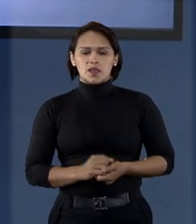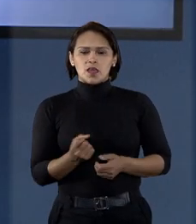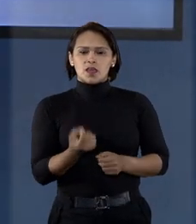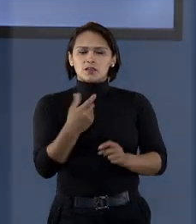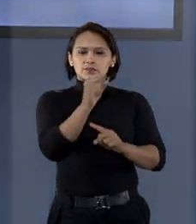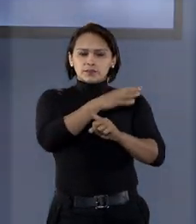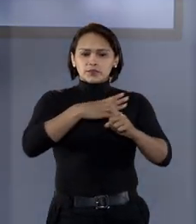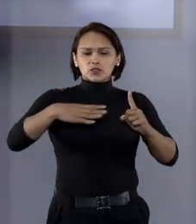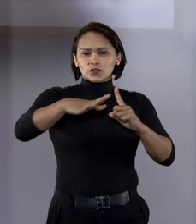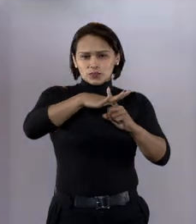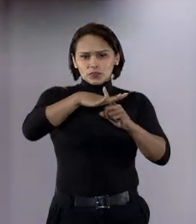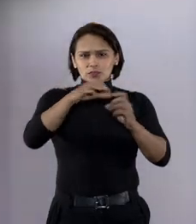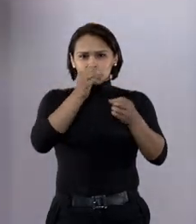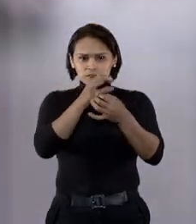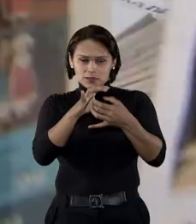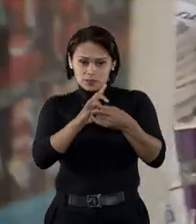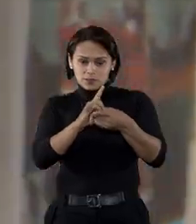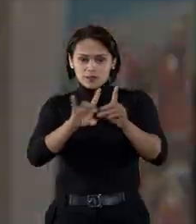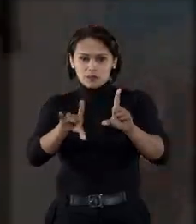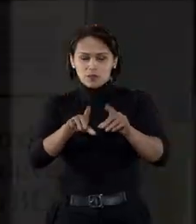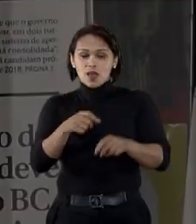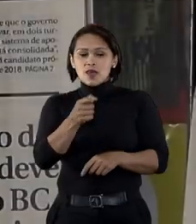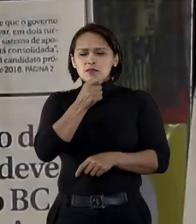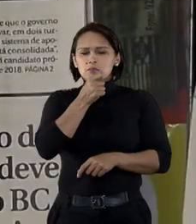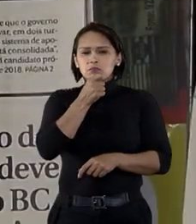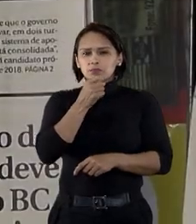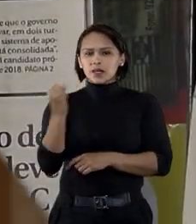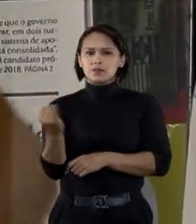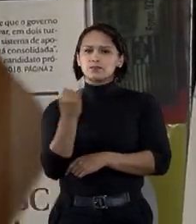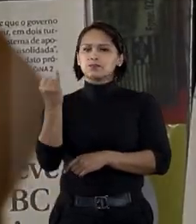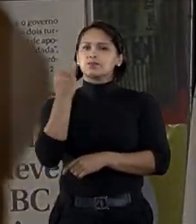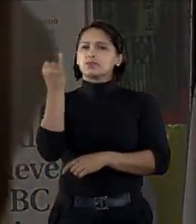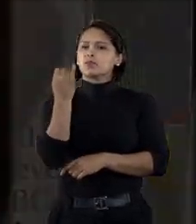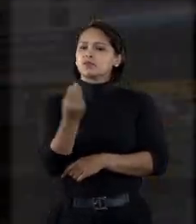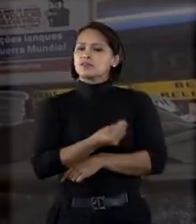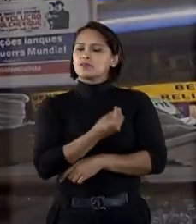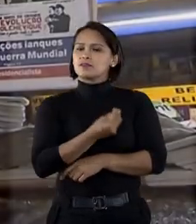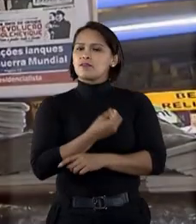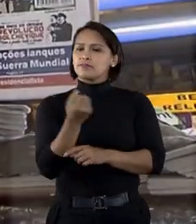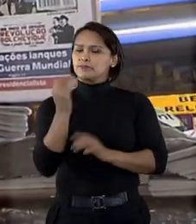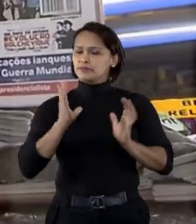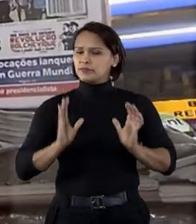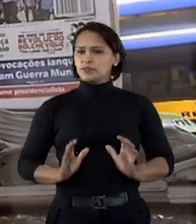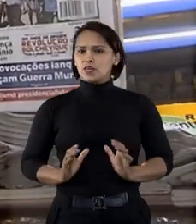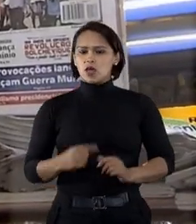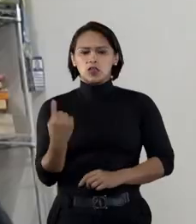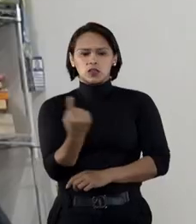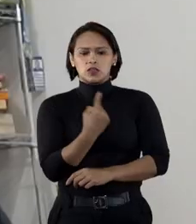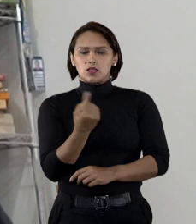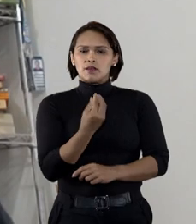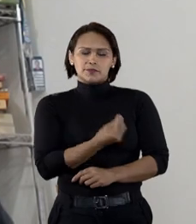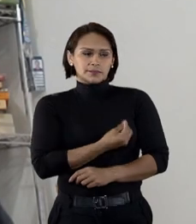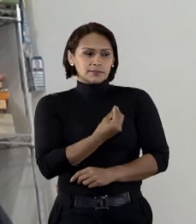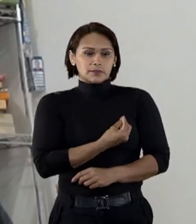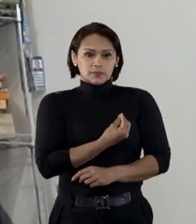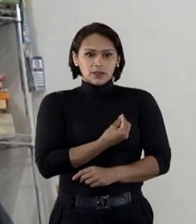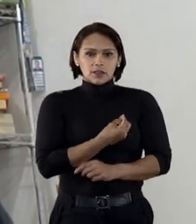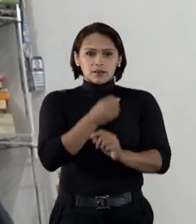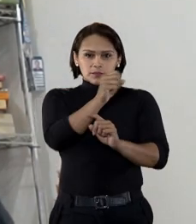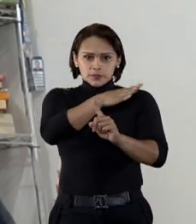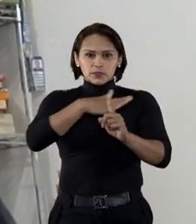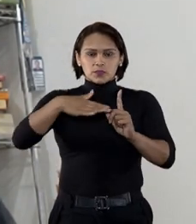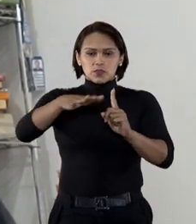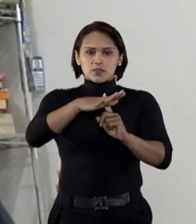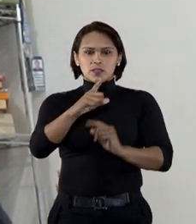Em uma sociedade democrática, a imprensa tem um papel fundamental na vida dos cidadãos. Nós vivemos em uma sociedade